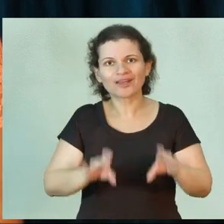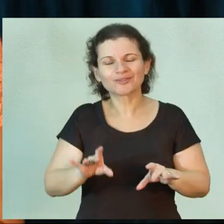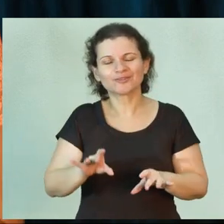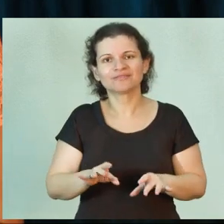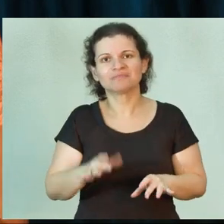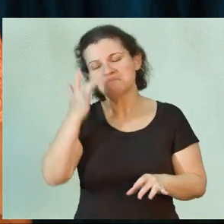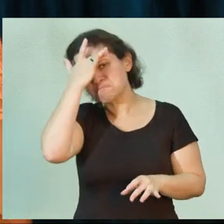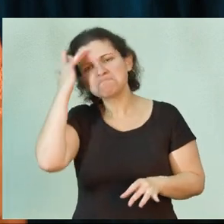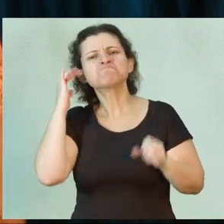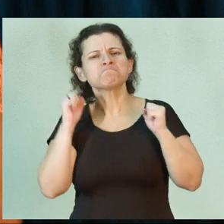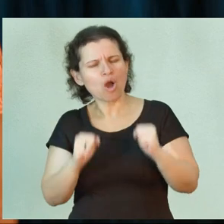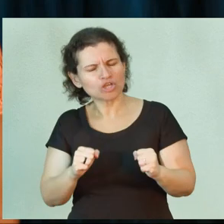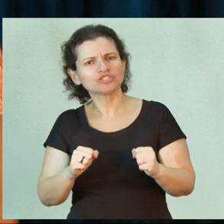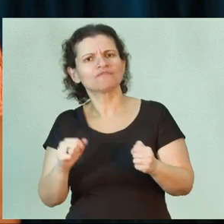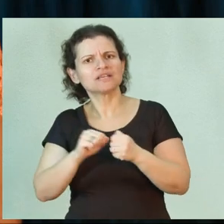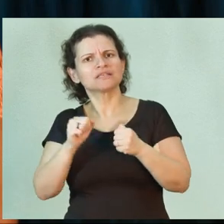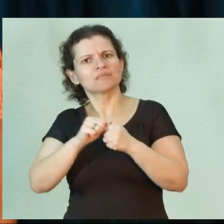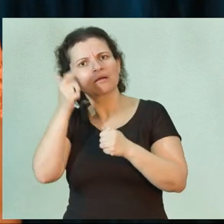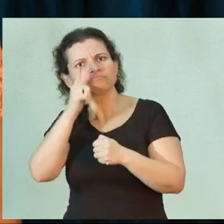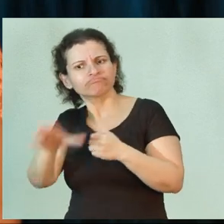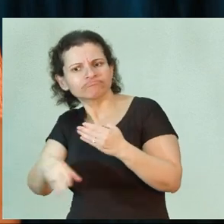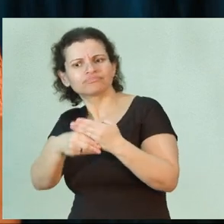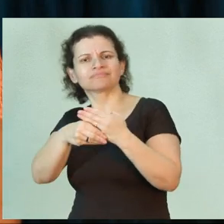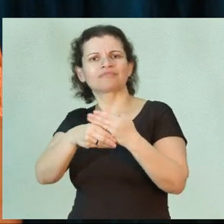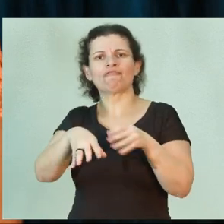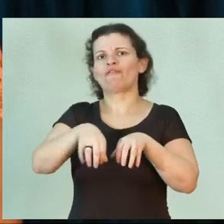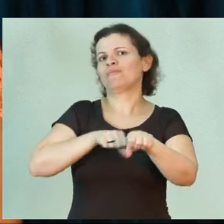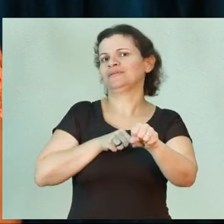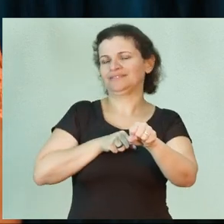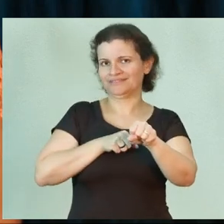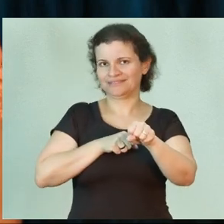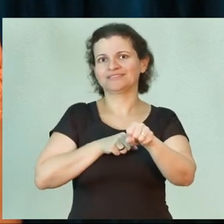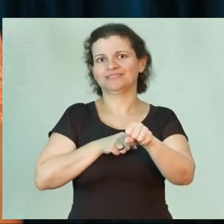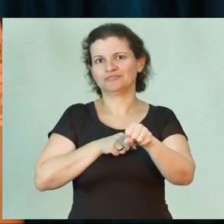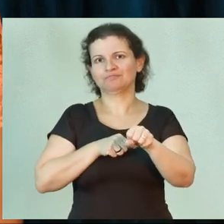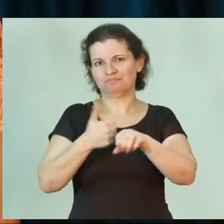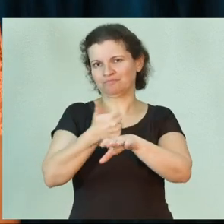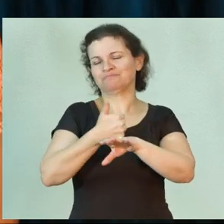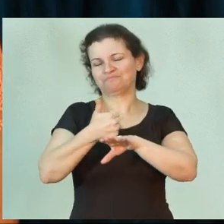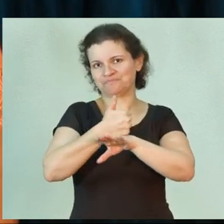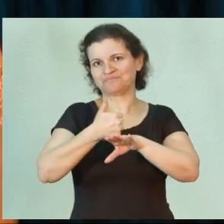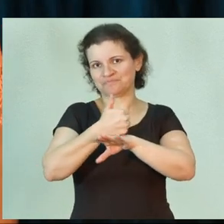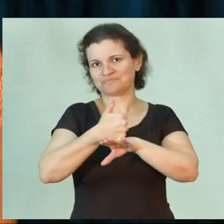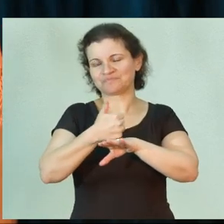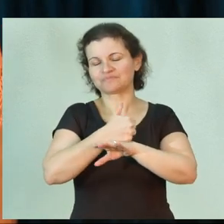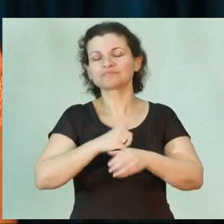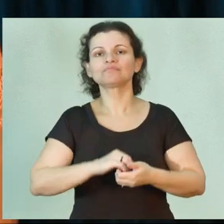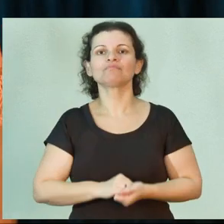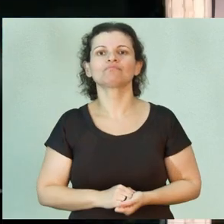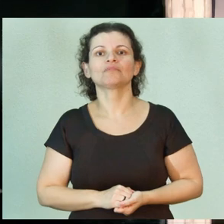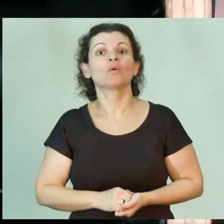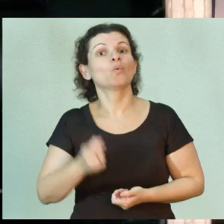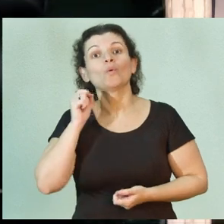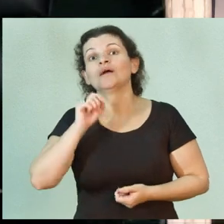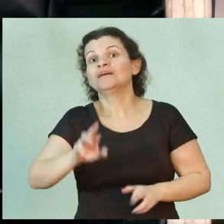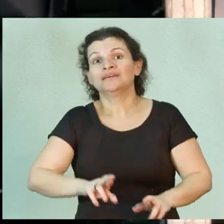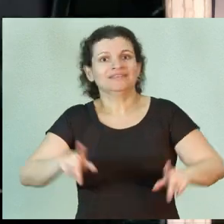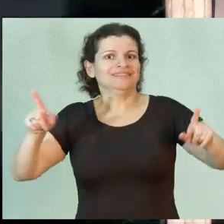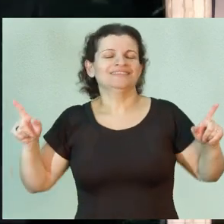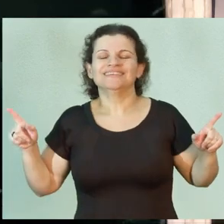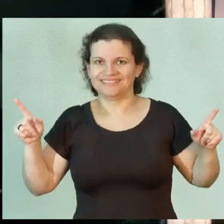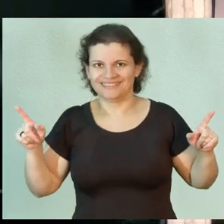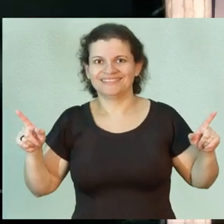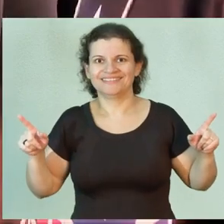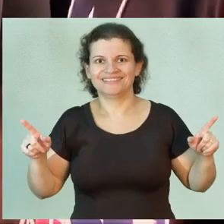pessoa pode fazer para complementar a sua formação profissional. O diferencial, assim,